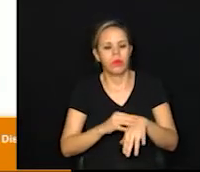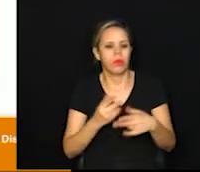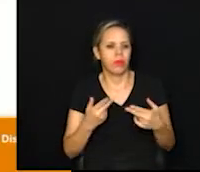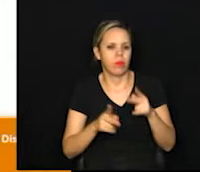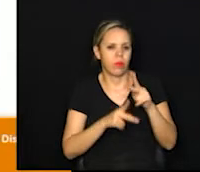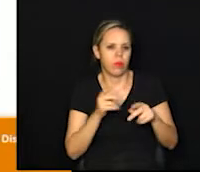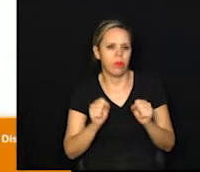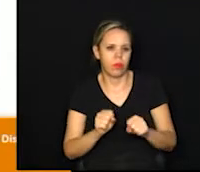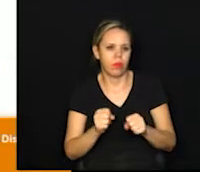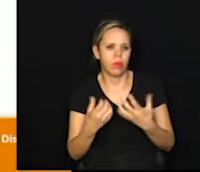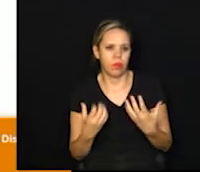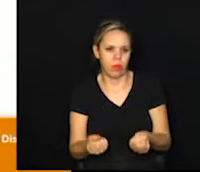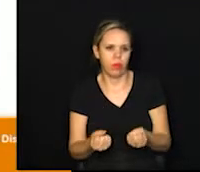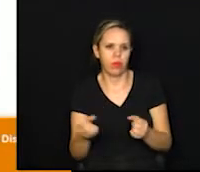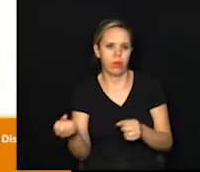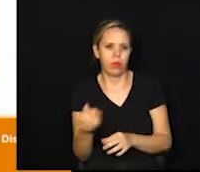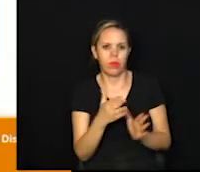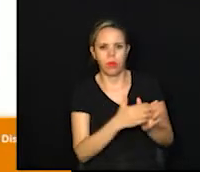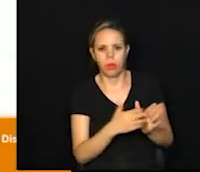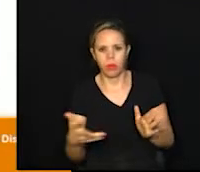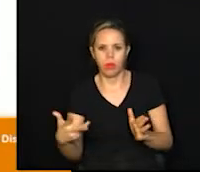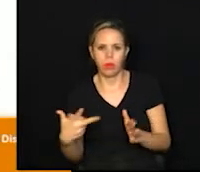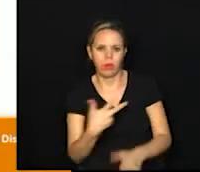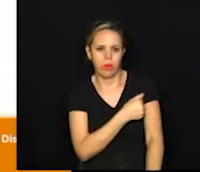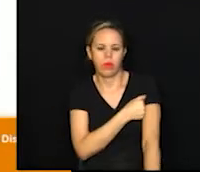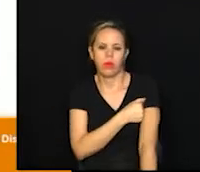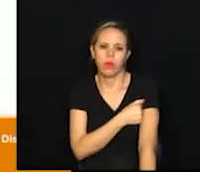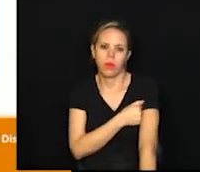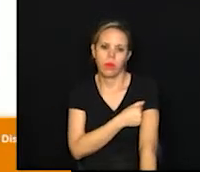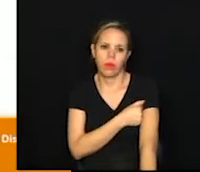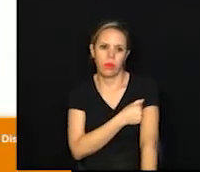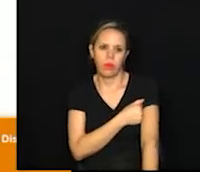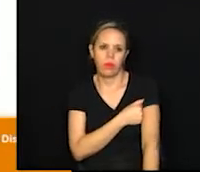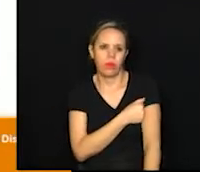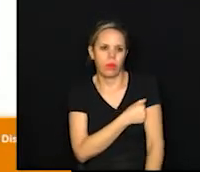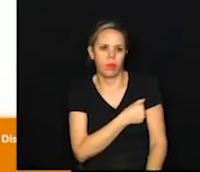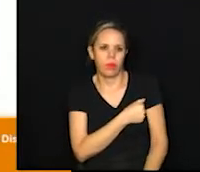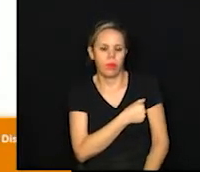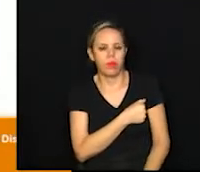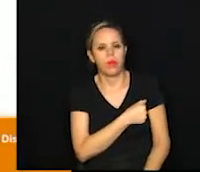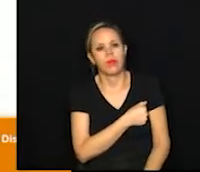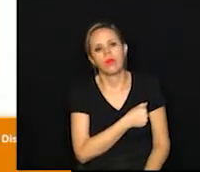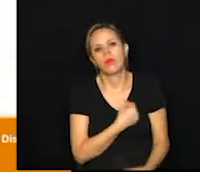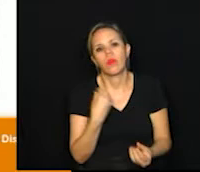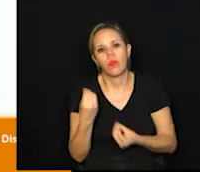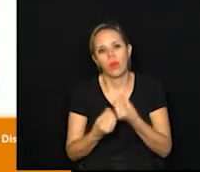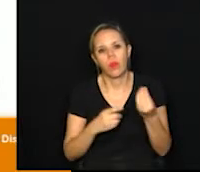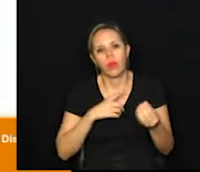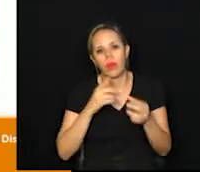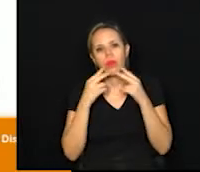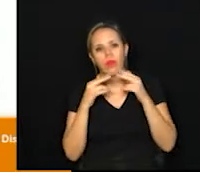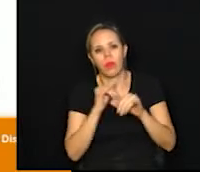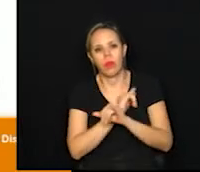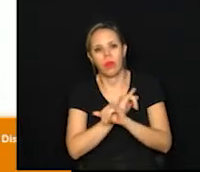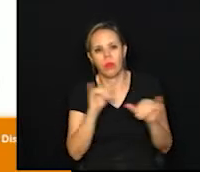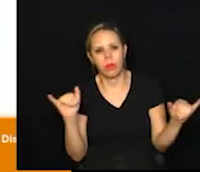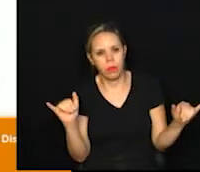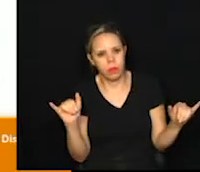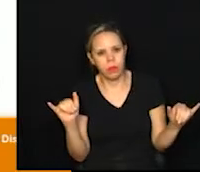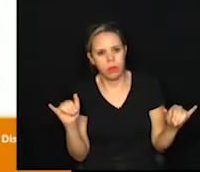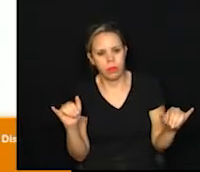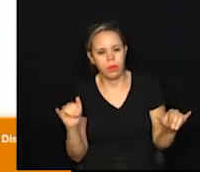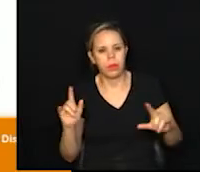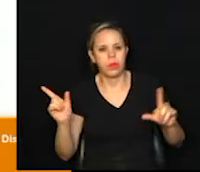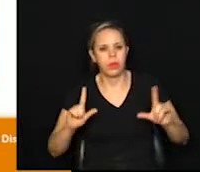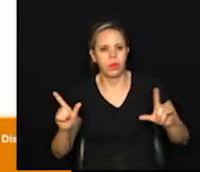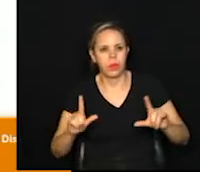que são contempladas nessa nova fase da vacinação. Inclusive, Gabriel, como há noticiários, inclusive a imprensa